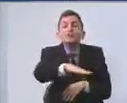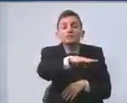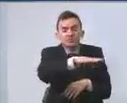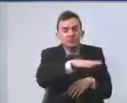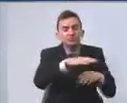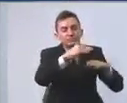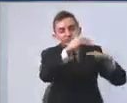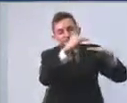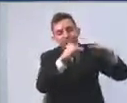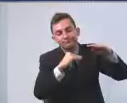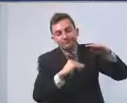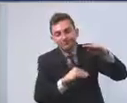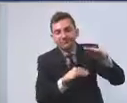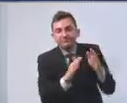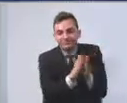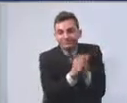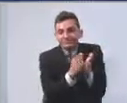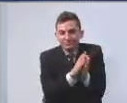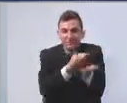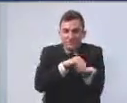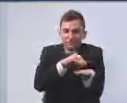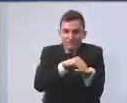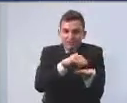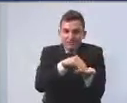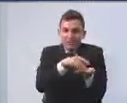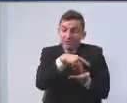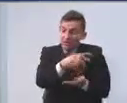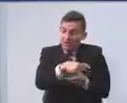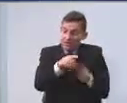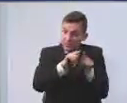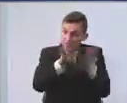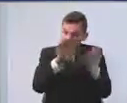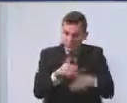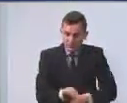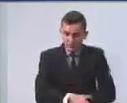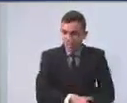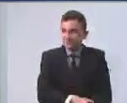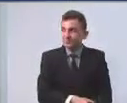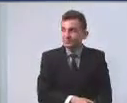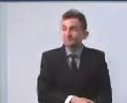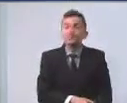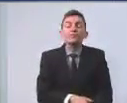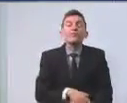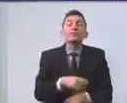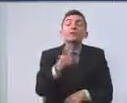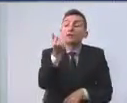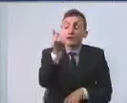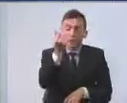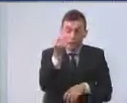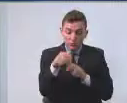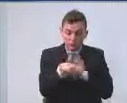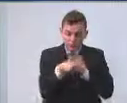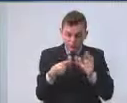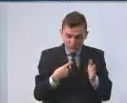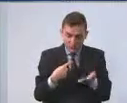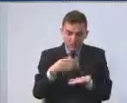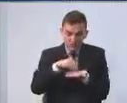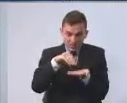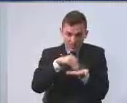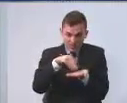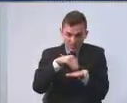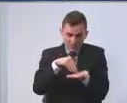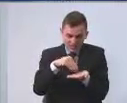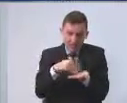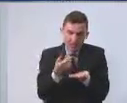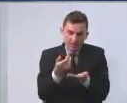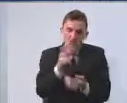necessitadas da nossa cidade. Os recursos próprios, como